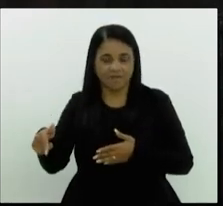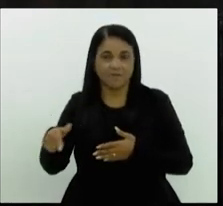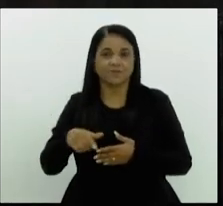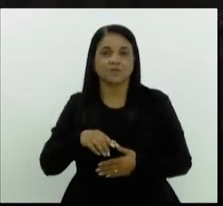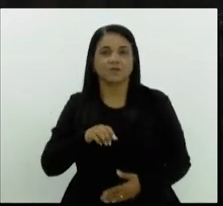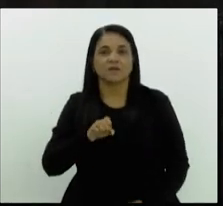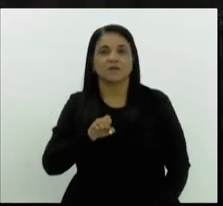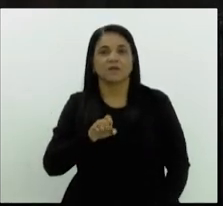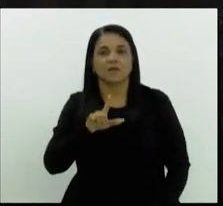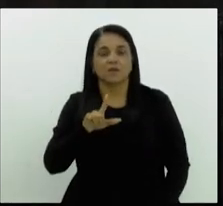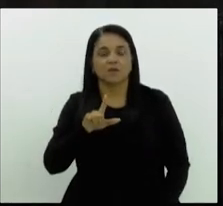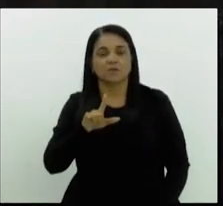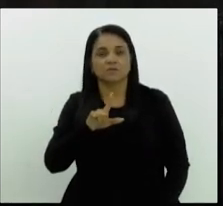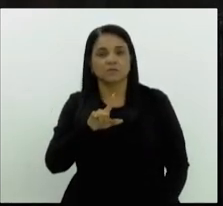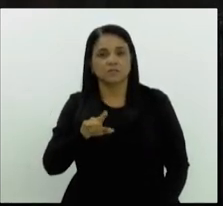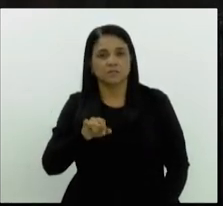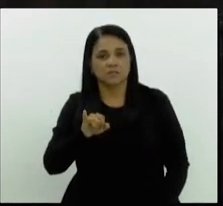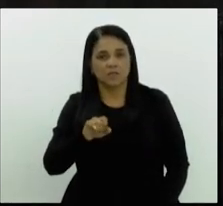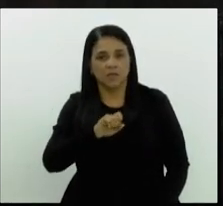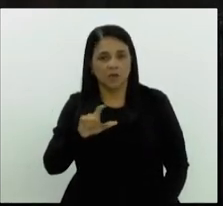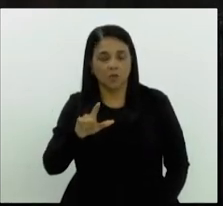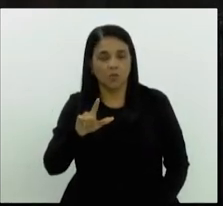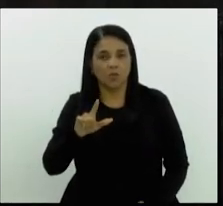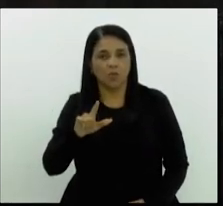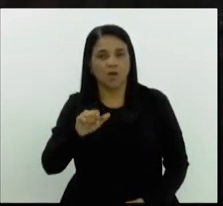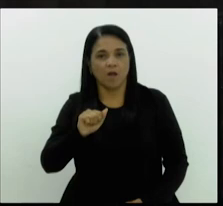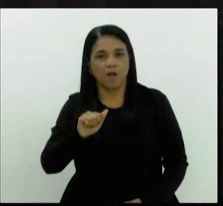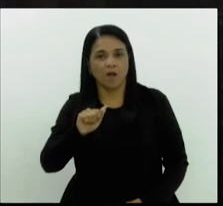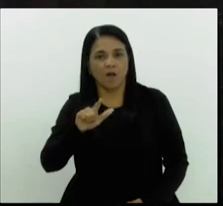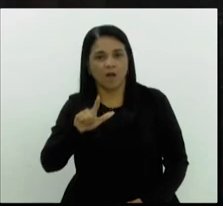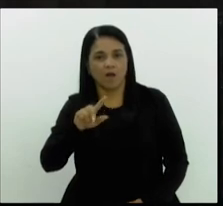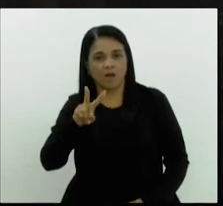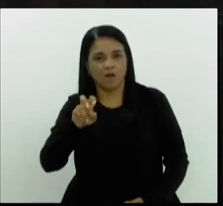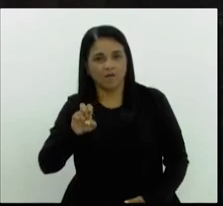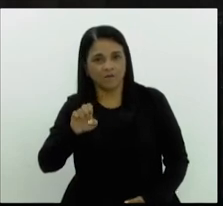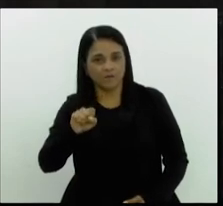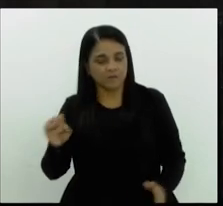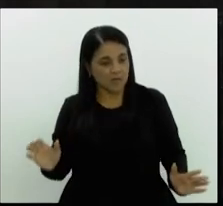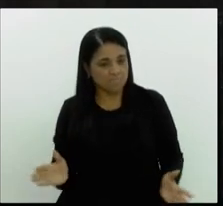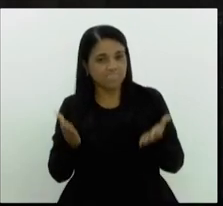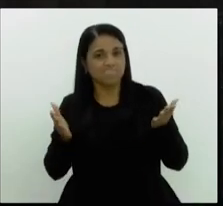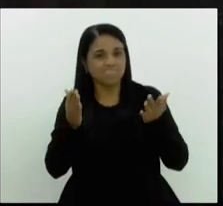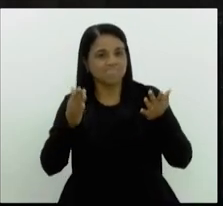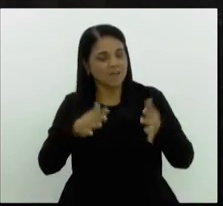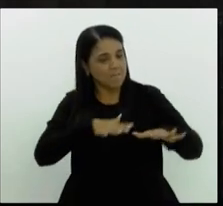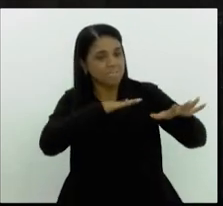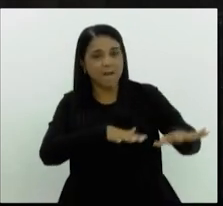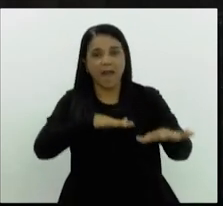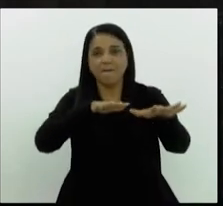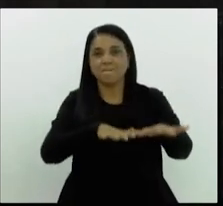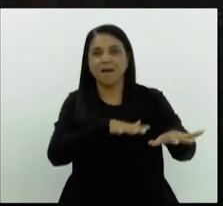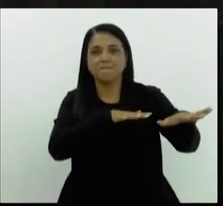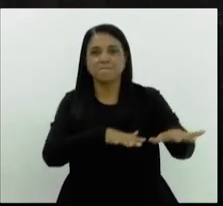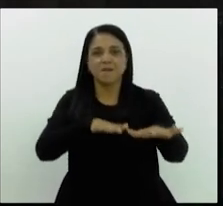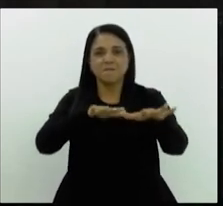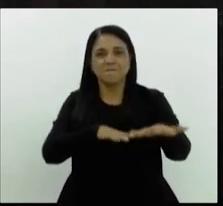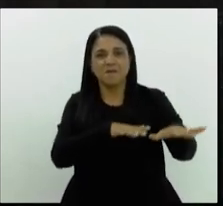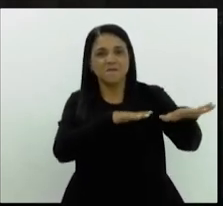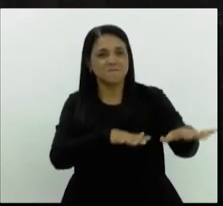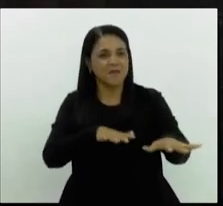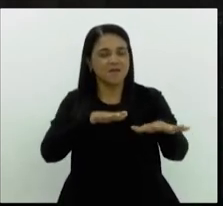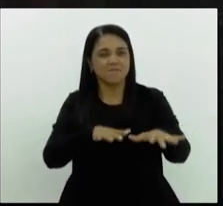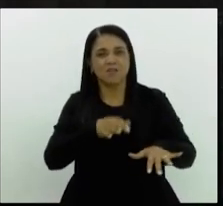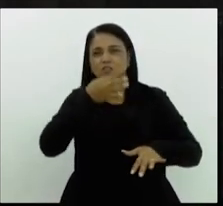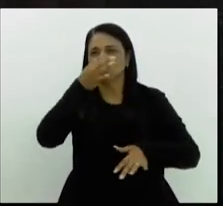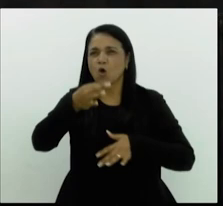Alves, ele era o animador, um dos animadores da marcha. Ele ia no carro de som,